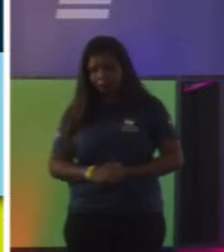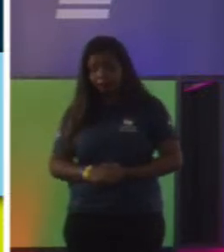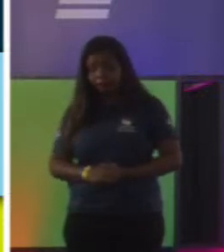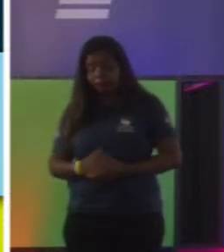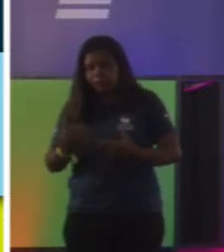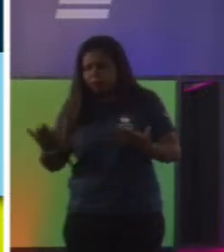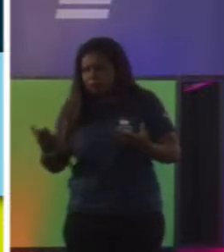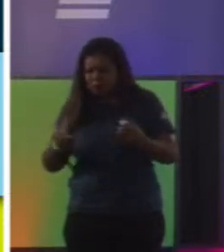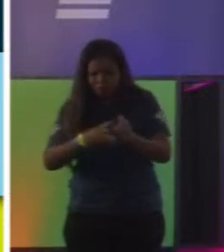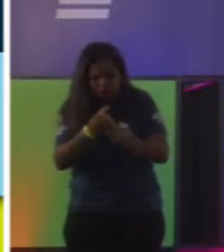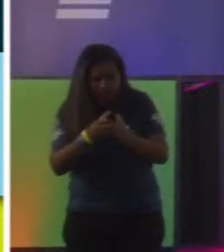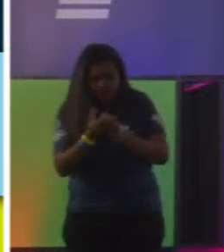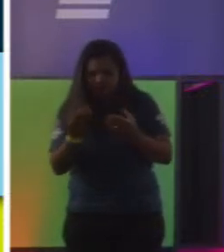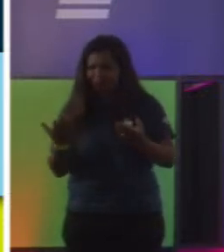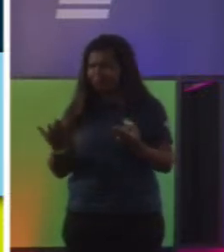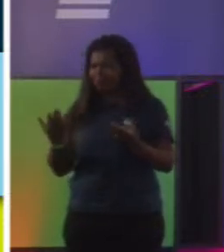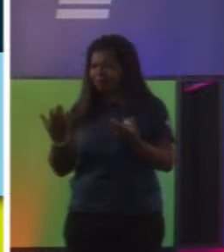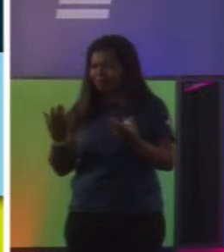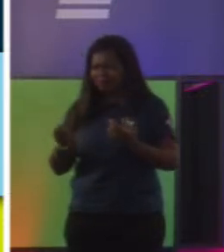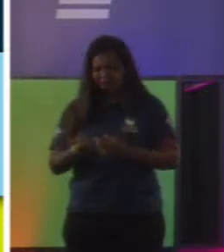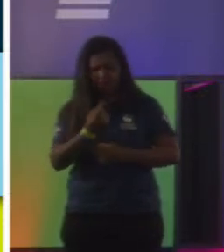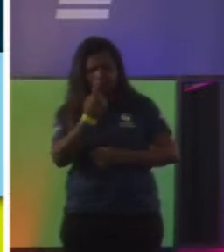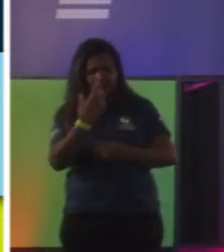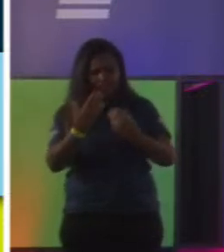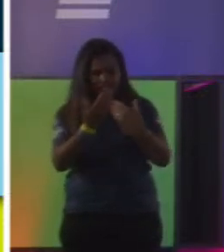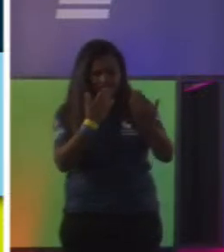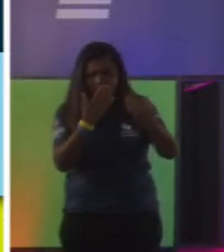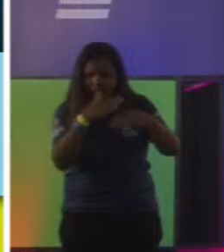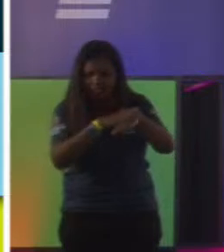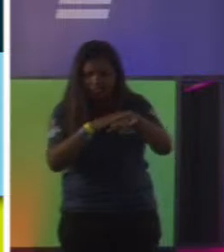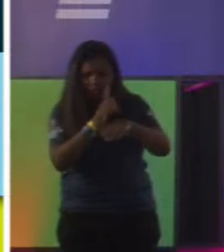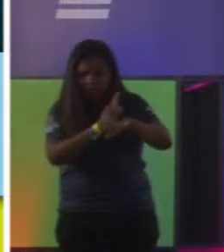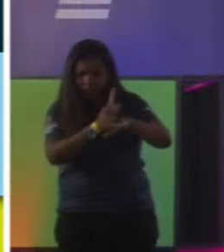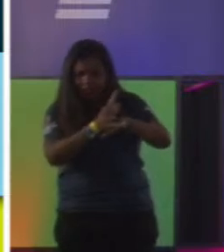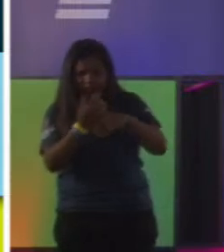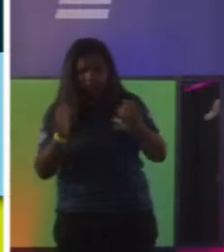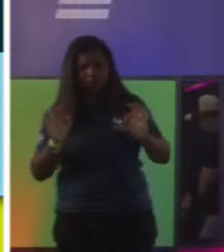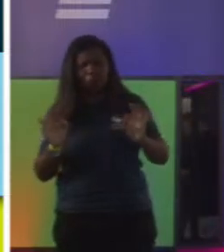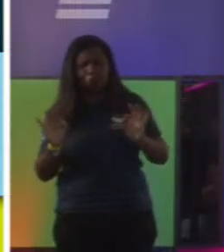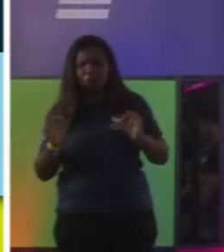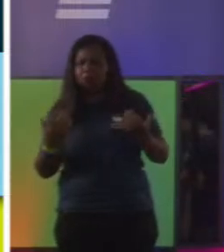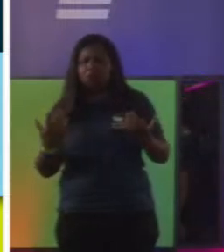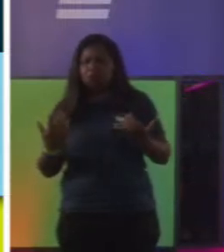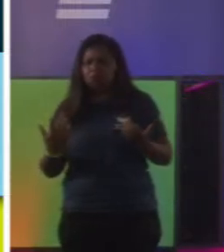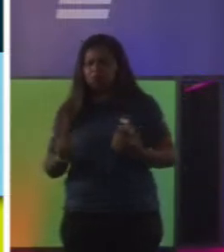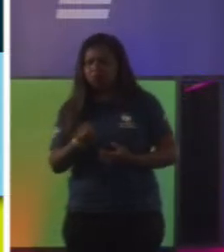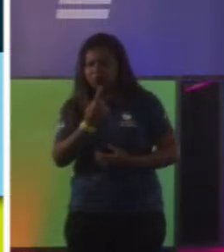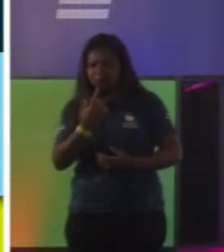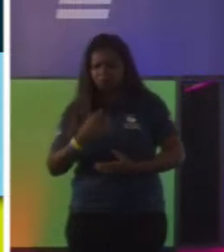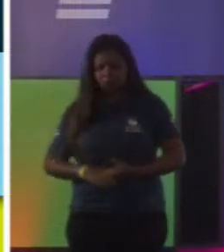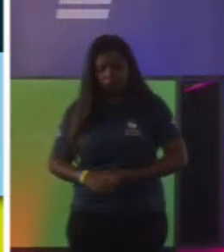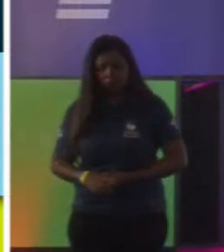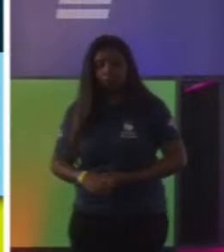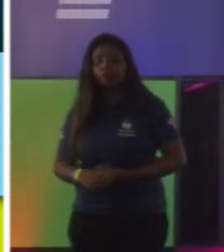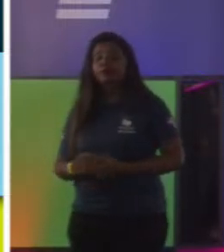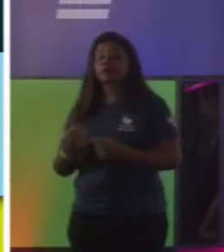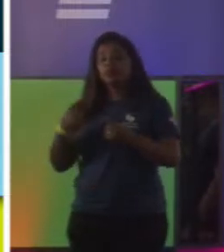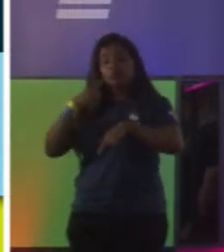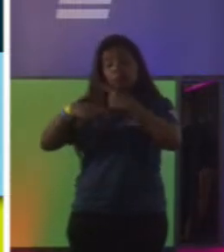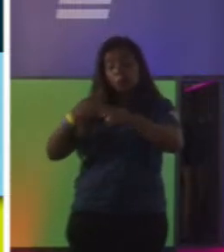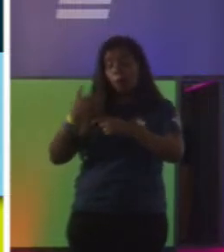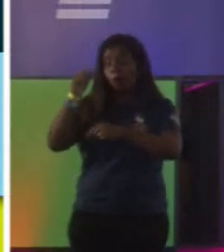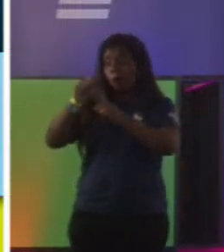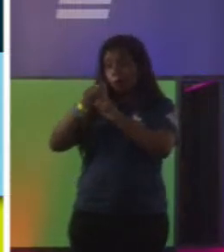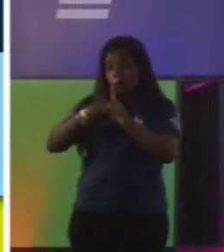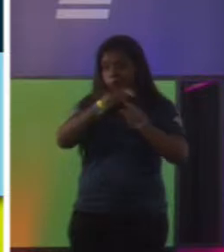Você pediu um mentorista e não vai conversar porque não estava no seu planejamento de produto. Está zoando com minha cara, né? Tá bom. Deu uma semana, galera vendendo,